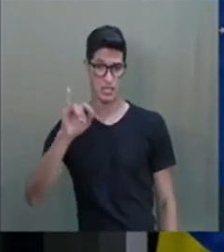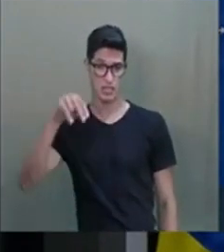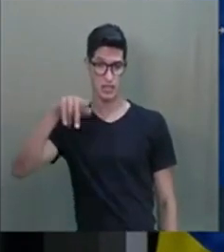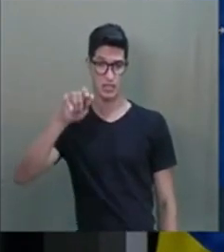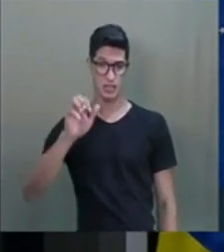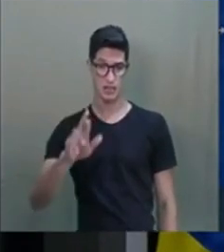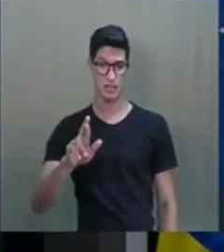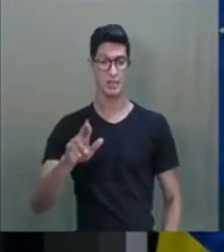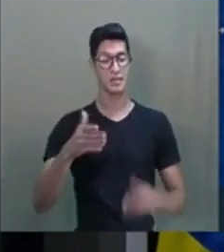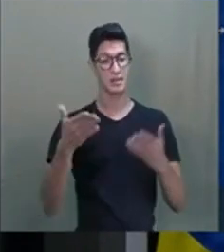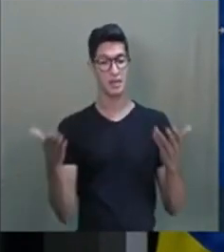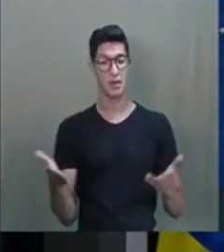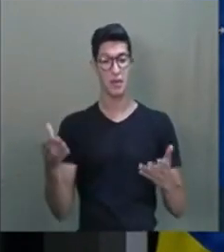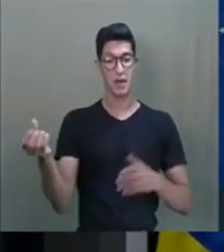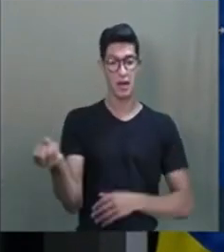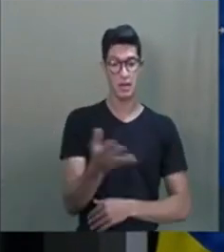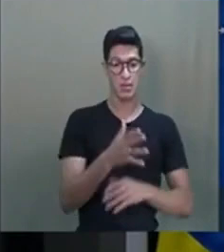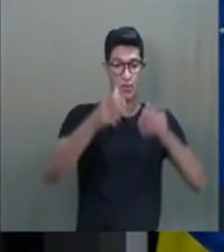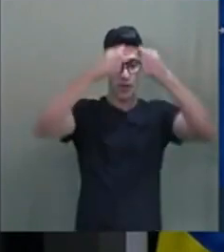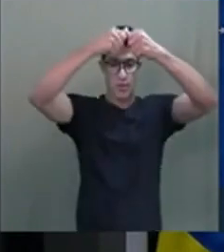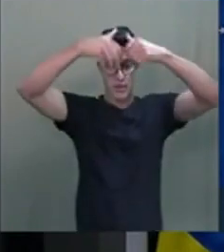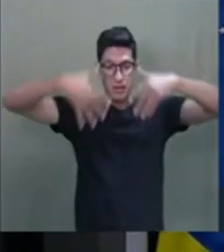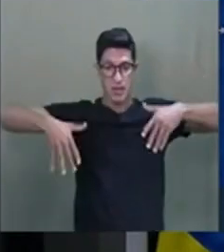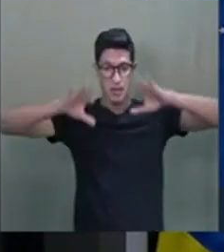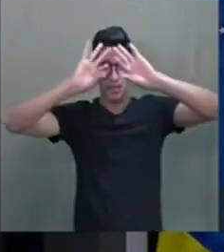as novas constelações familiares.